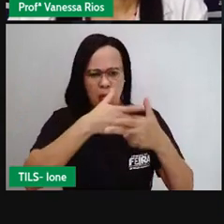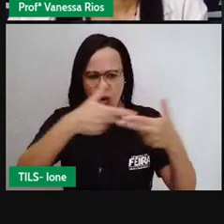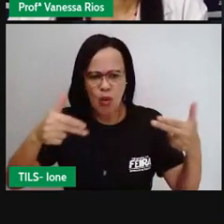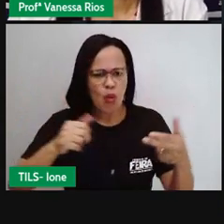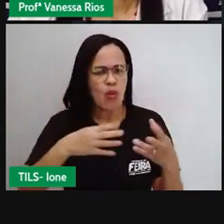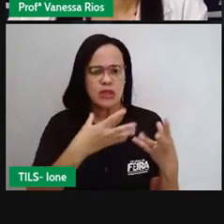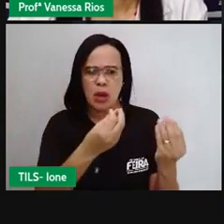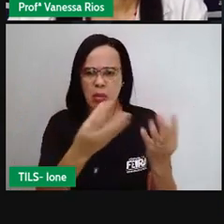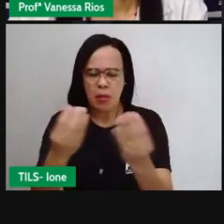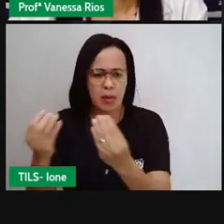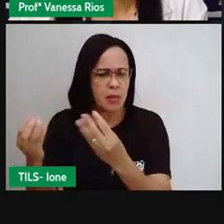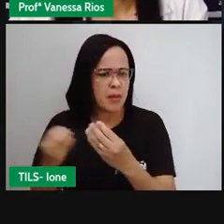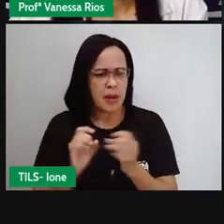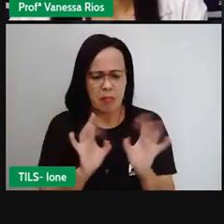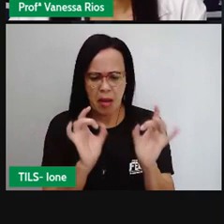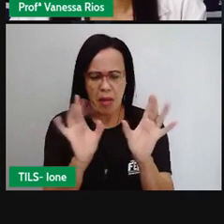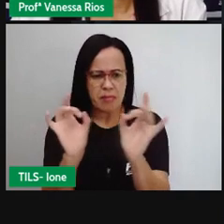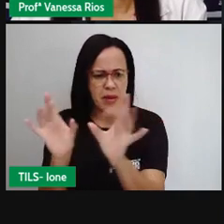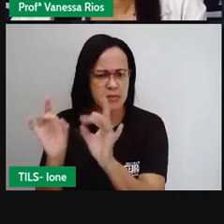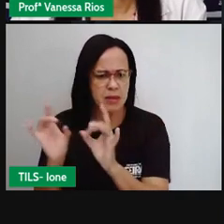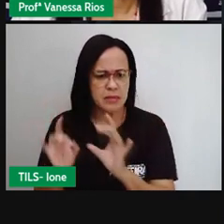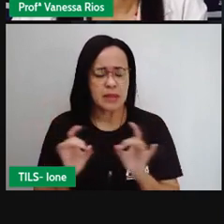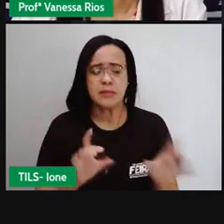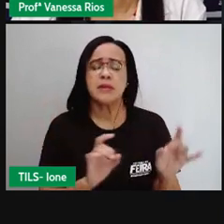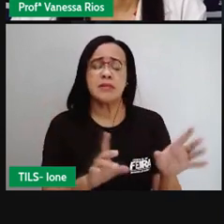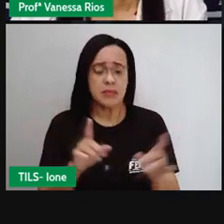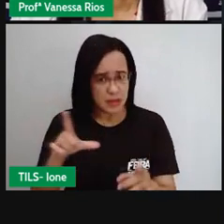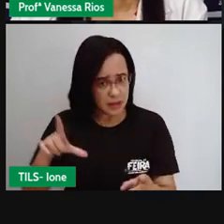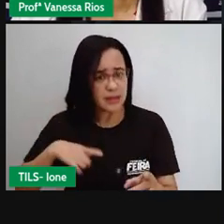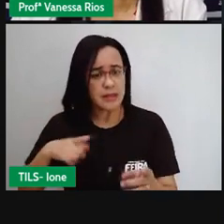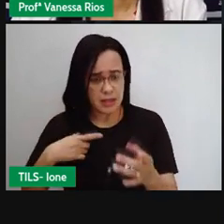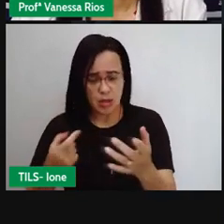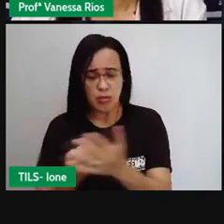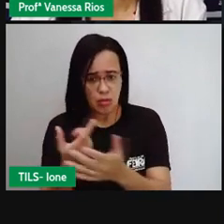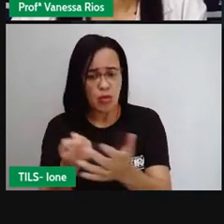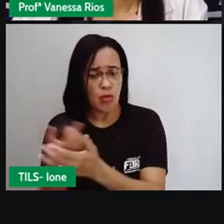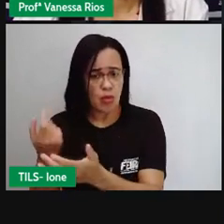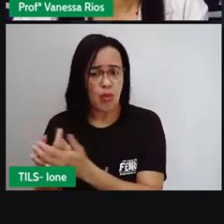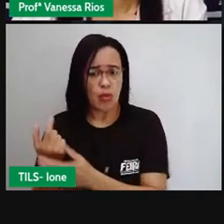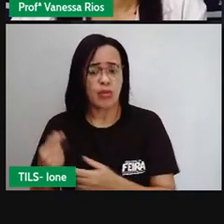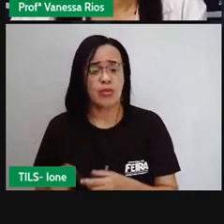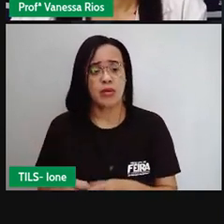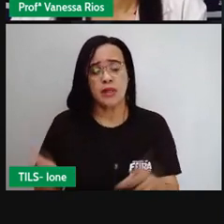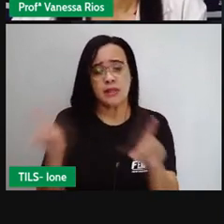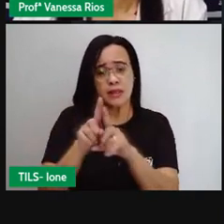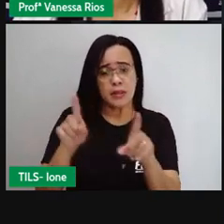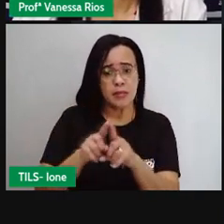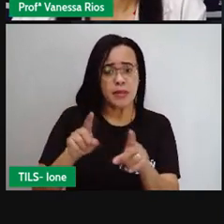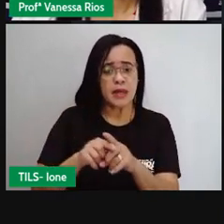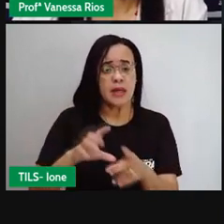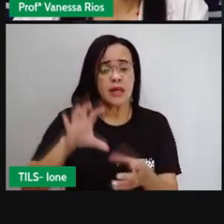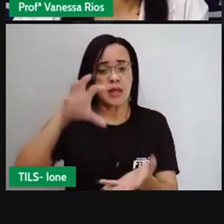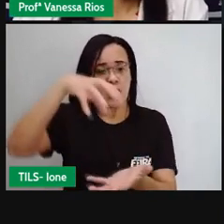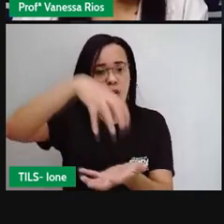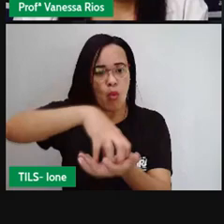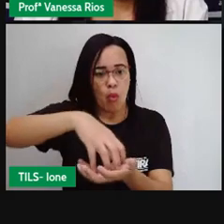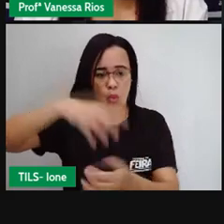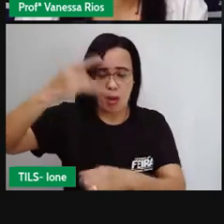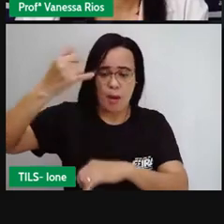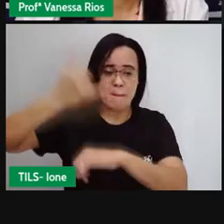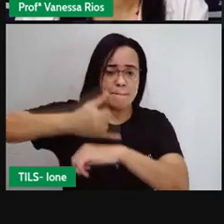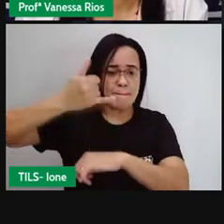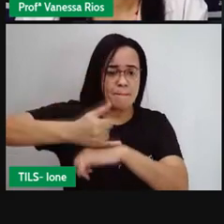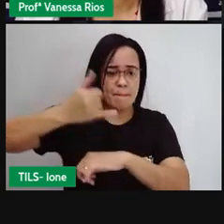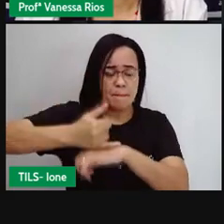construções, né? E monumentos também históricos que fazem parte aí das construções urbanas dessa